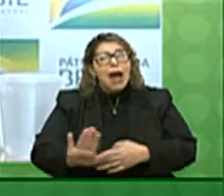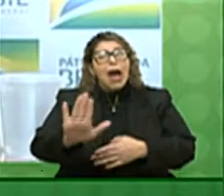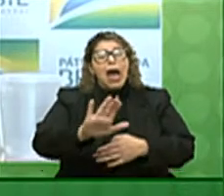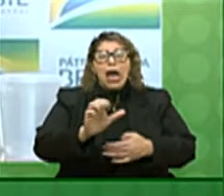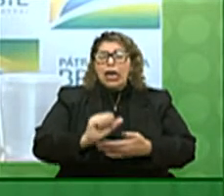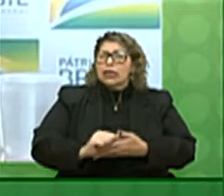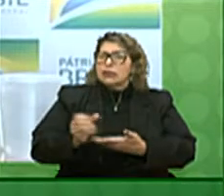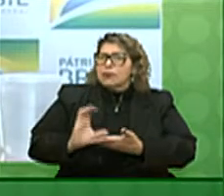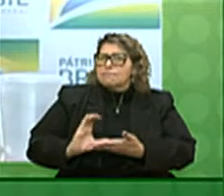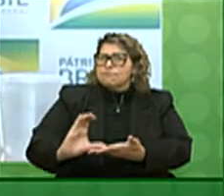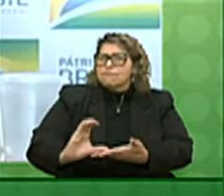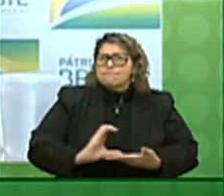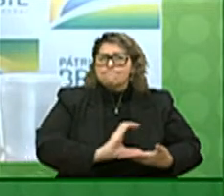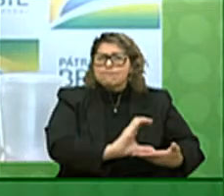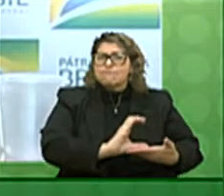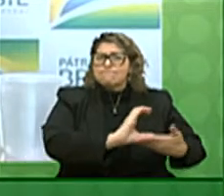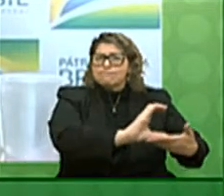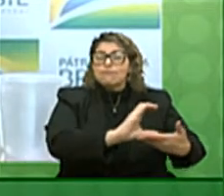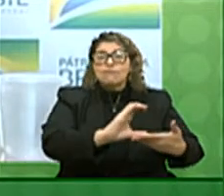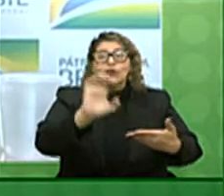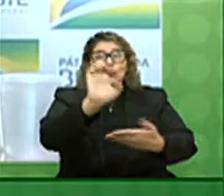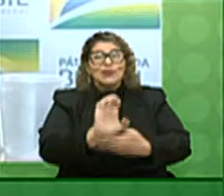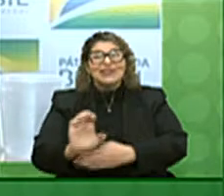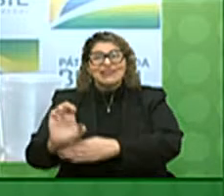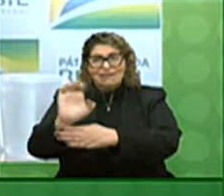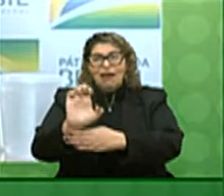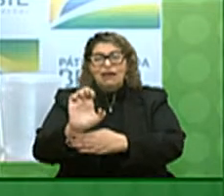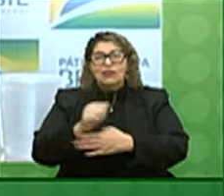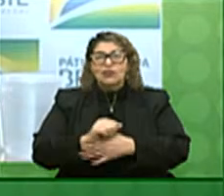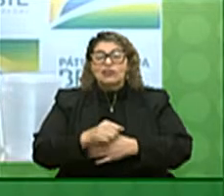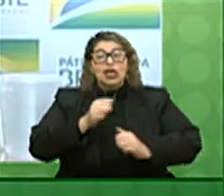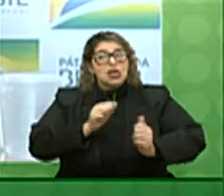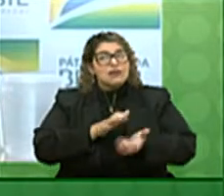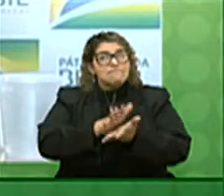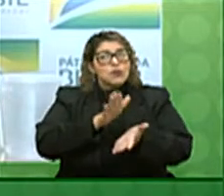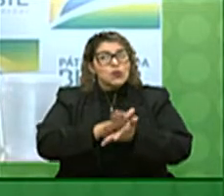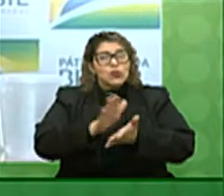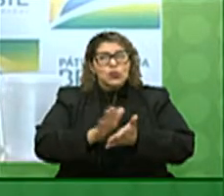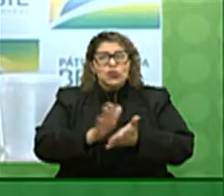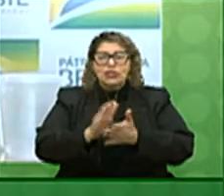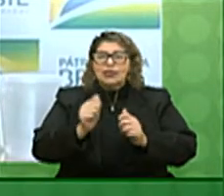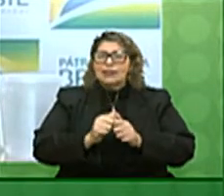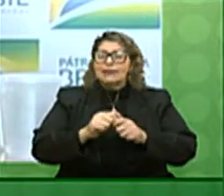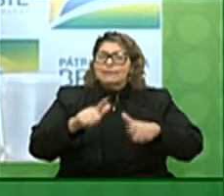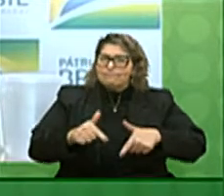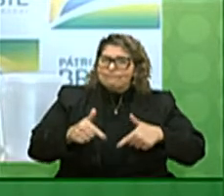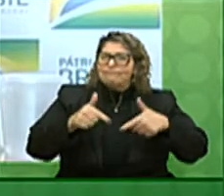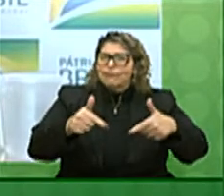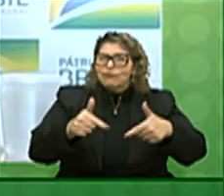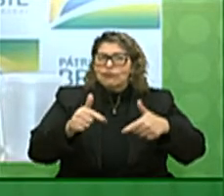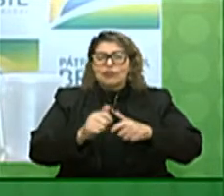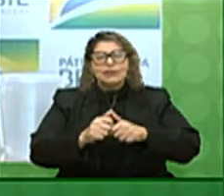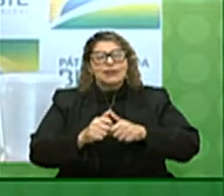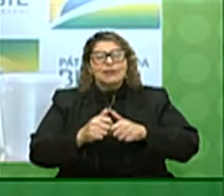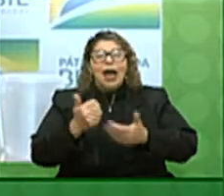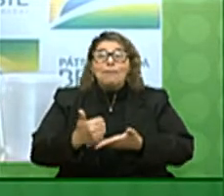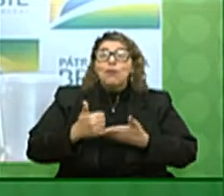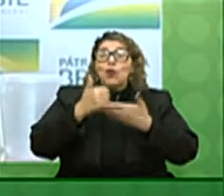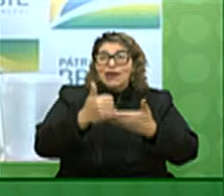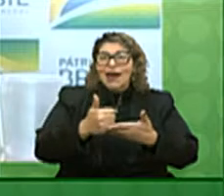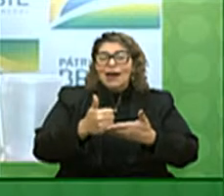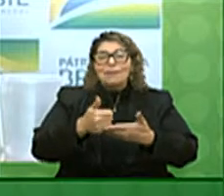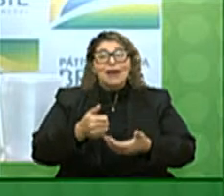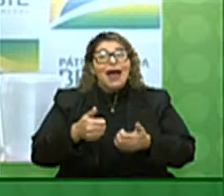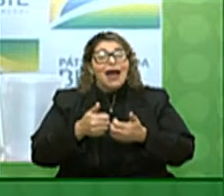distribuídos regionalmente e capazes de produzir uma alavancagem em termos de emprego e renda em